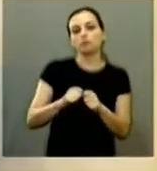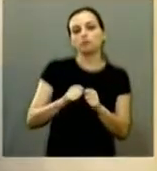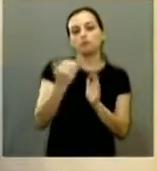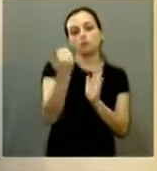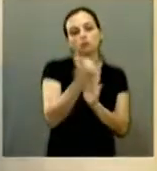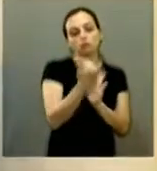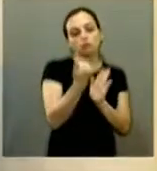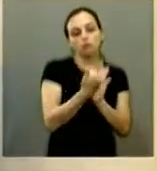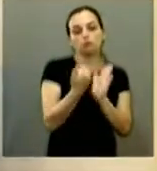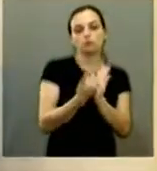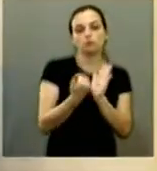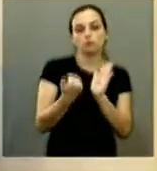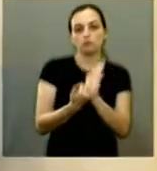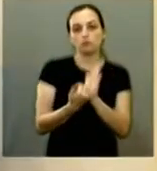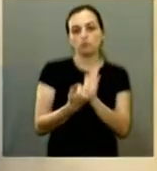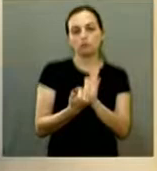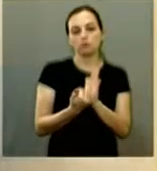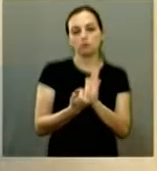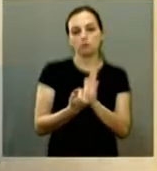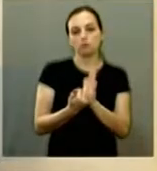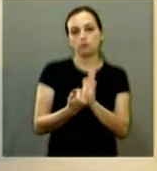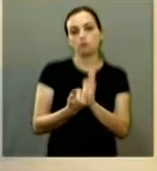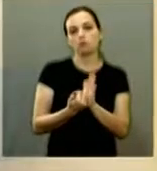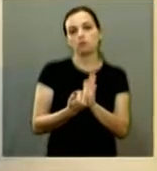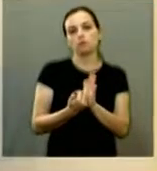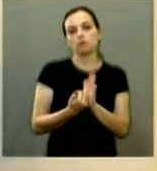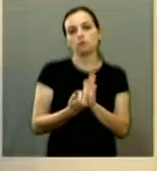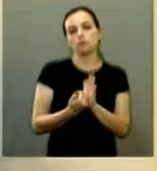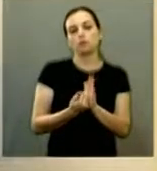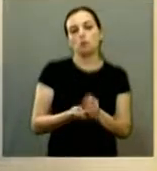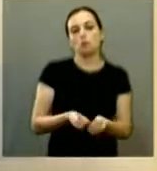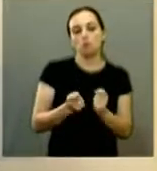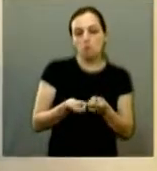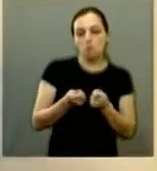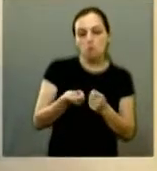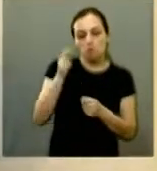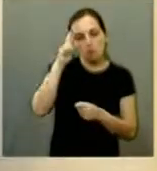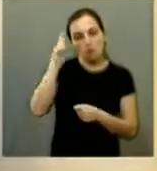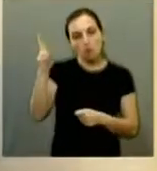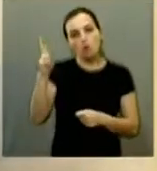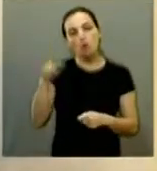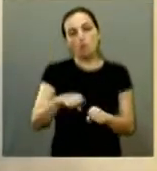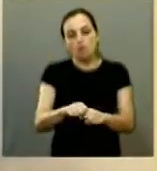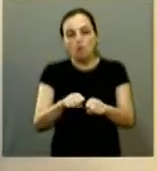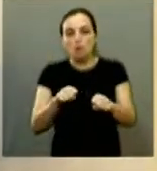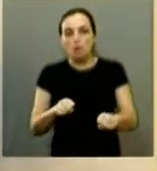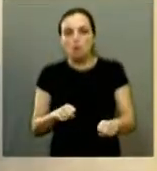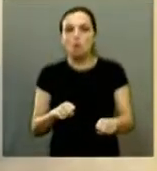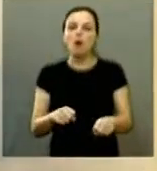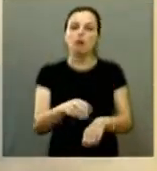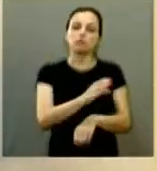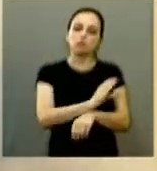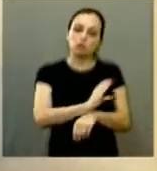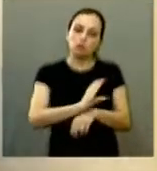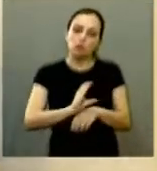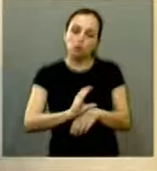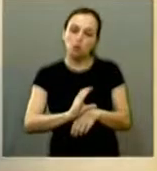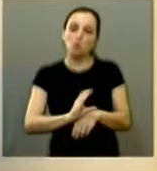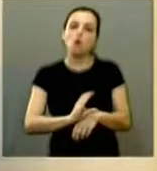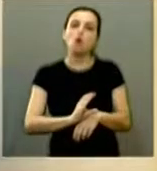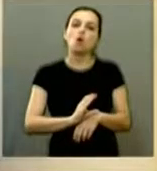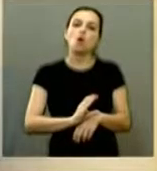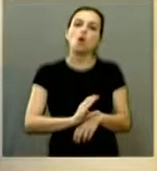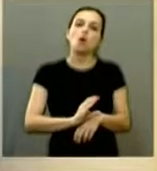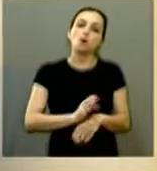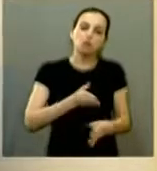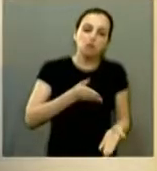com esses com esses carroceiros capacitá-los eles derem curso colocar